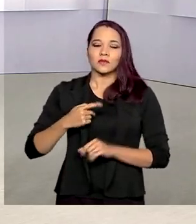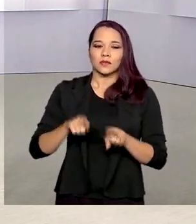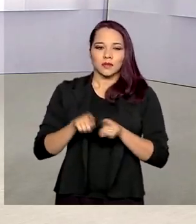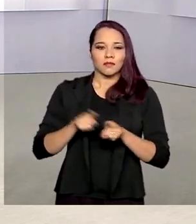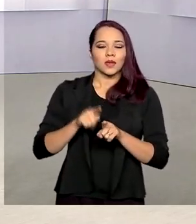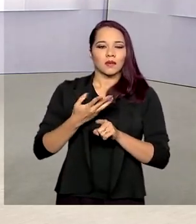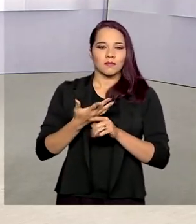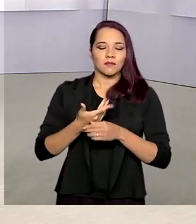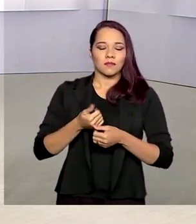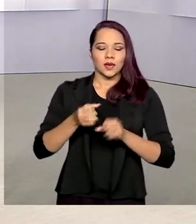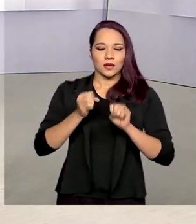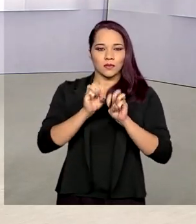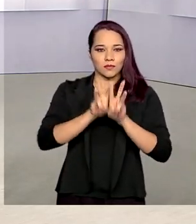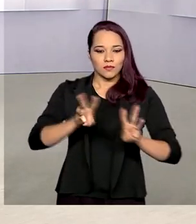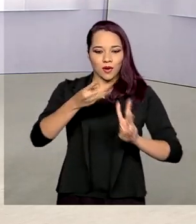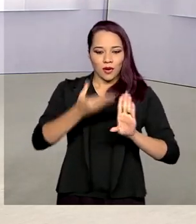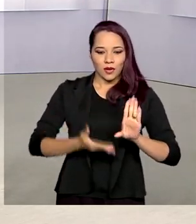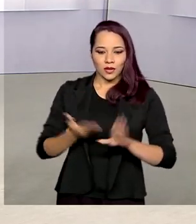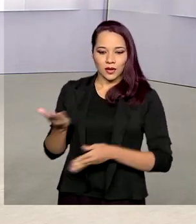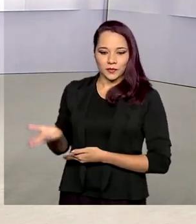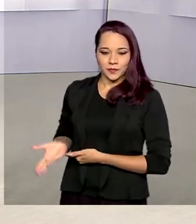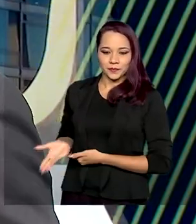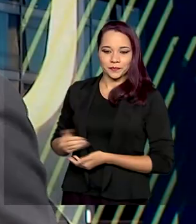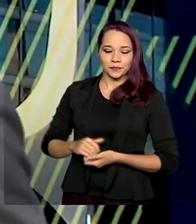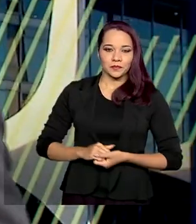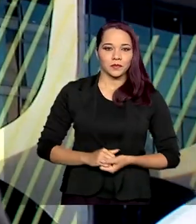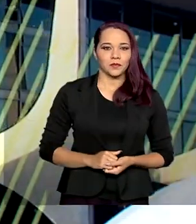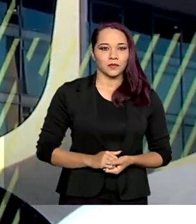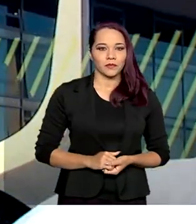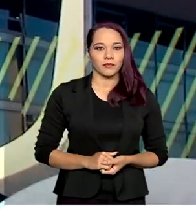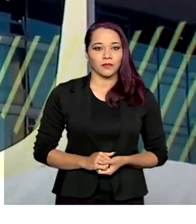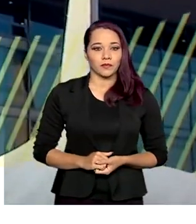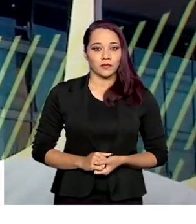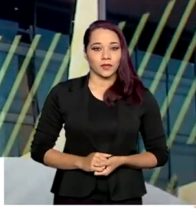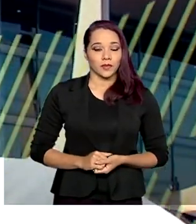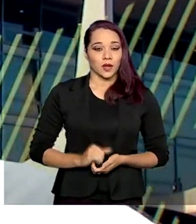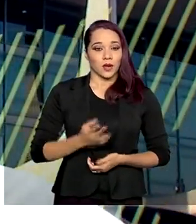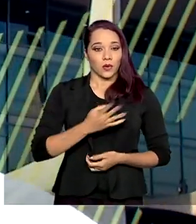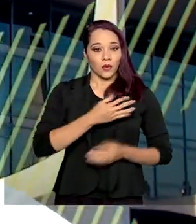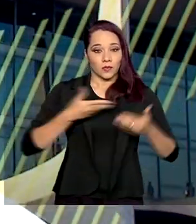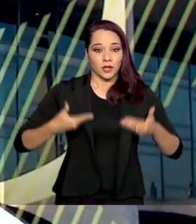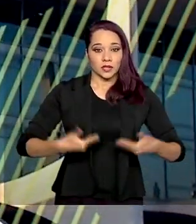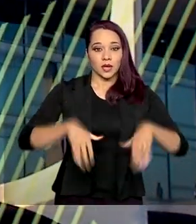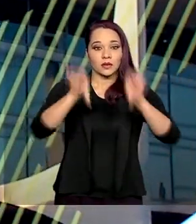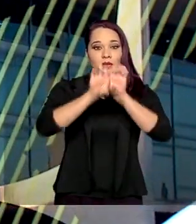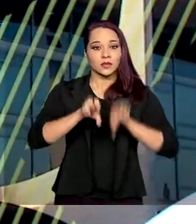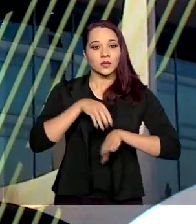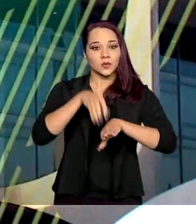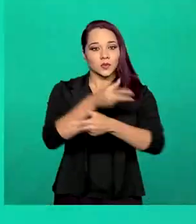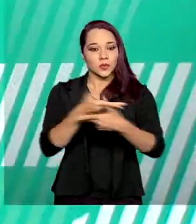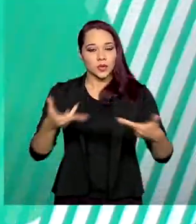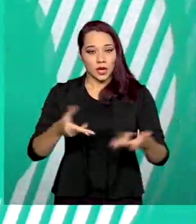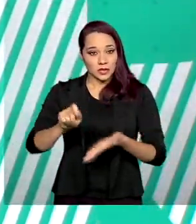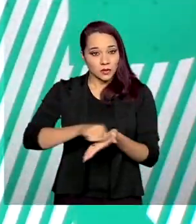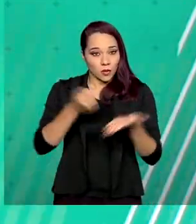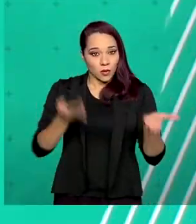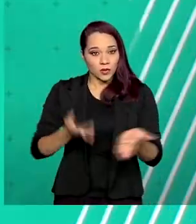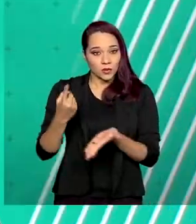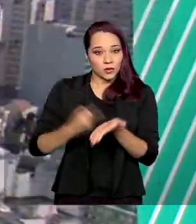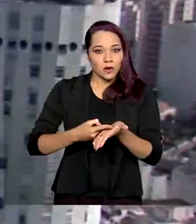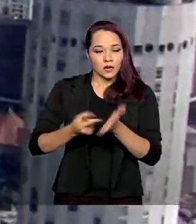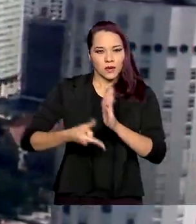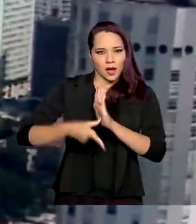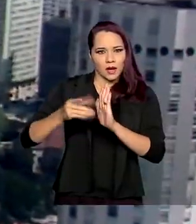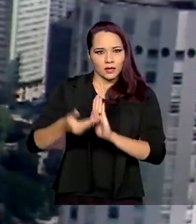pelo portal gov.br.trabalho. O Ministério da Infraestrutura assinou hoje um acordo para receber